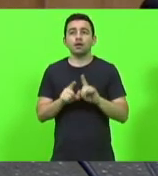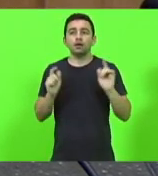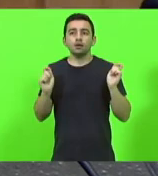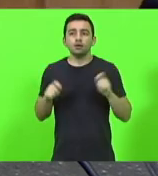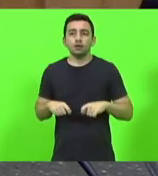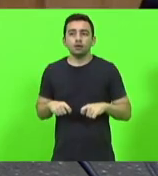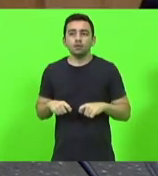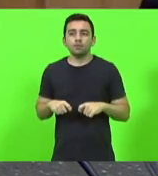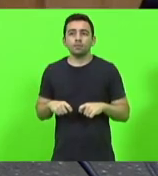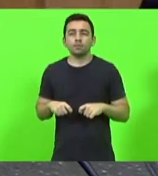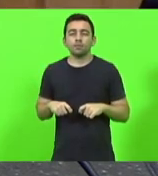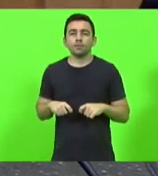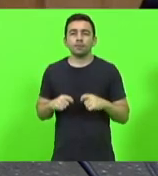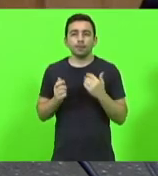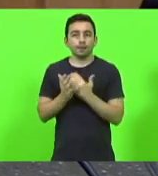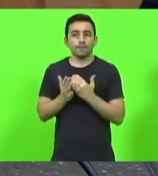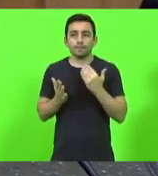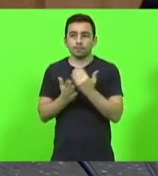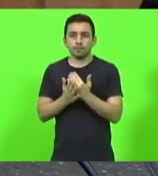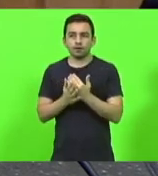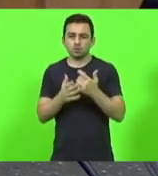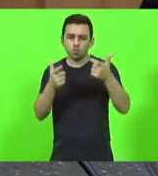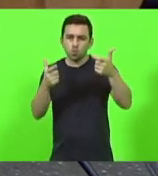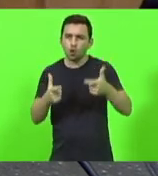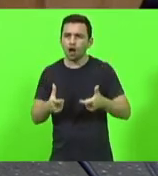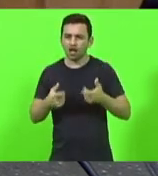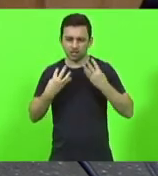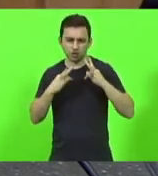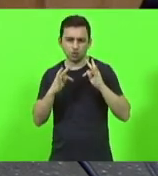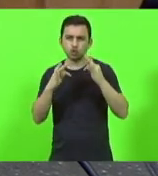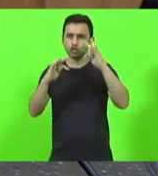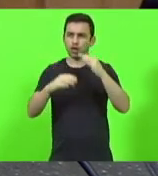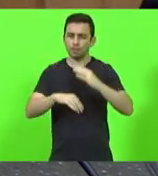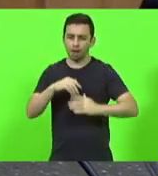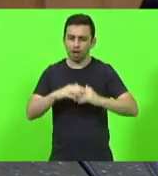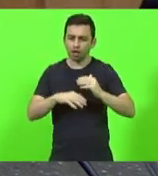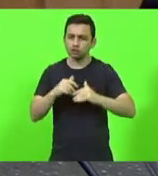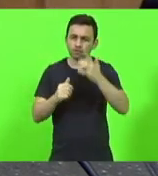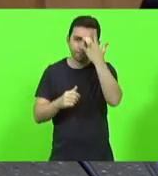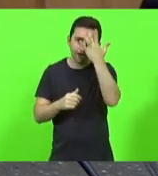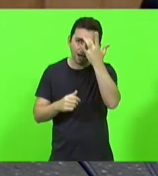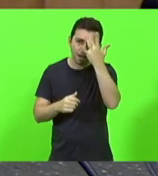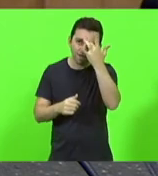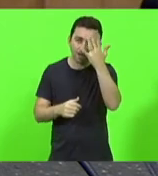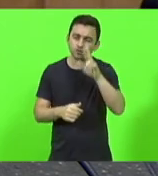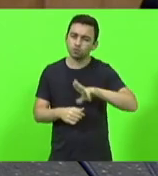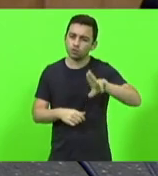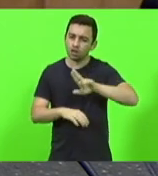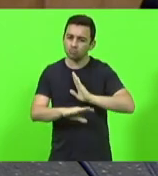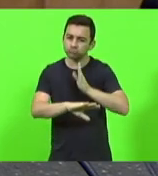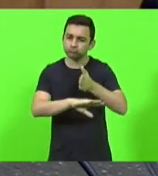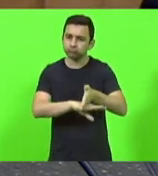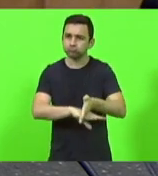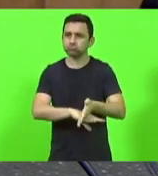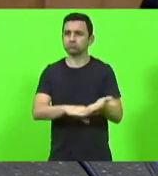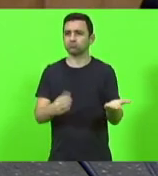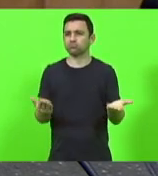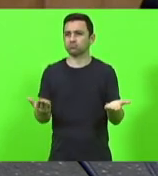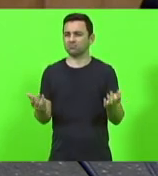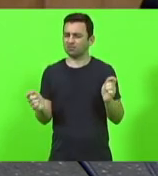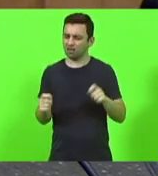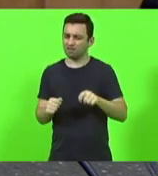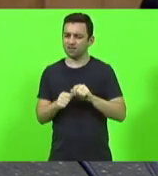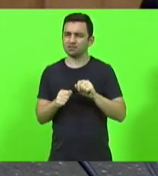de fazer um CEASA mais moderno, mais prático, para que aqueles que usam o CEASA possam utilizar de uma